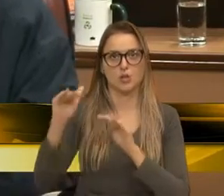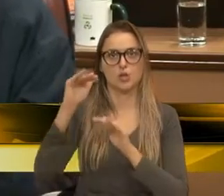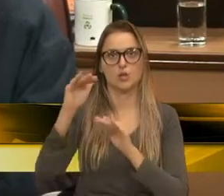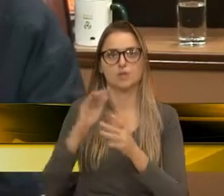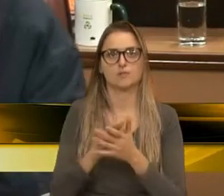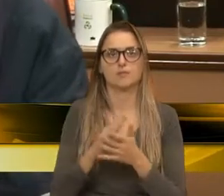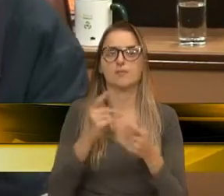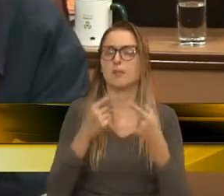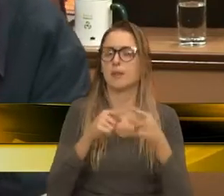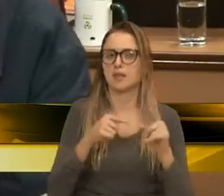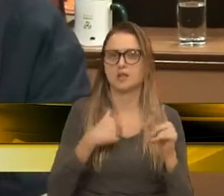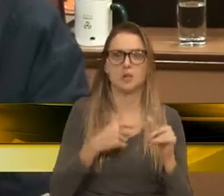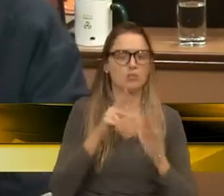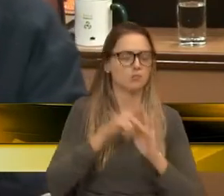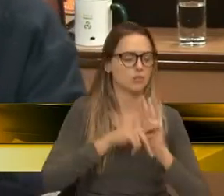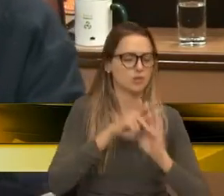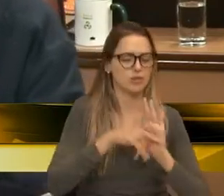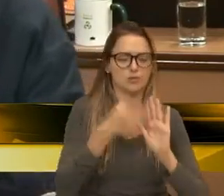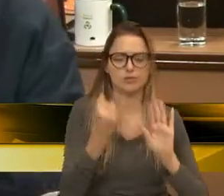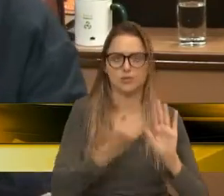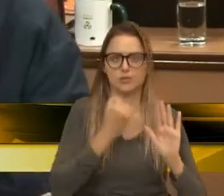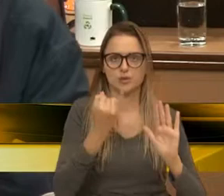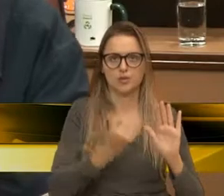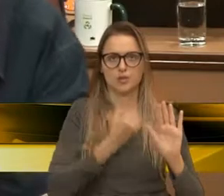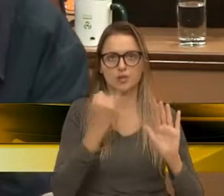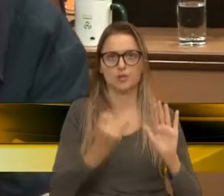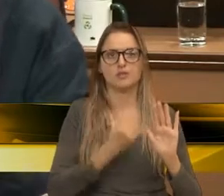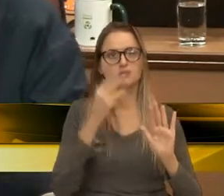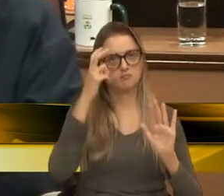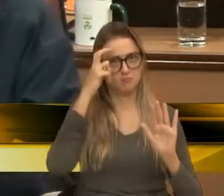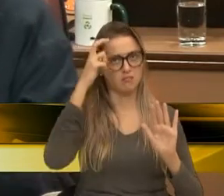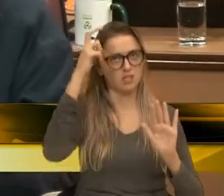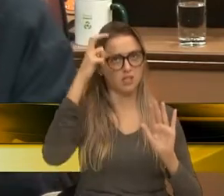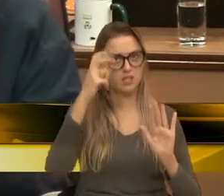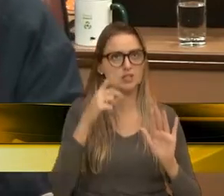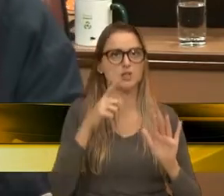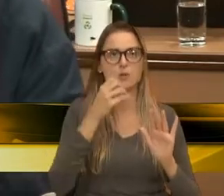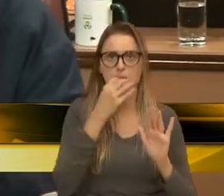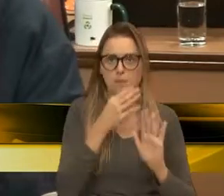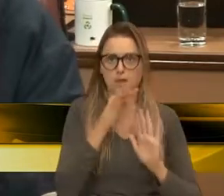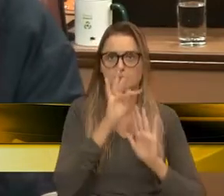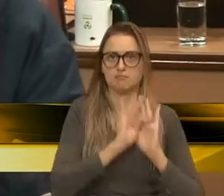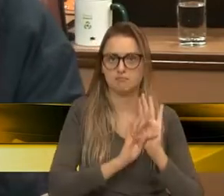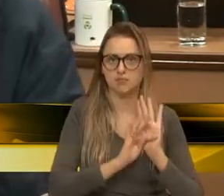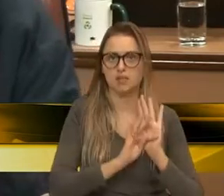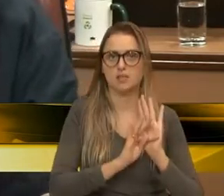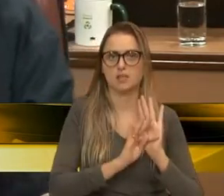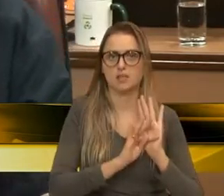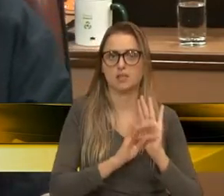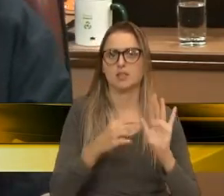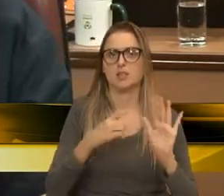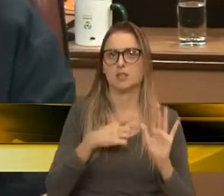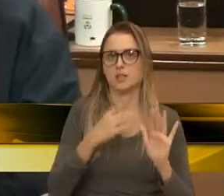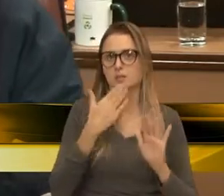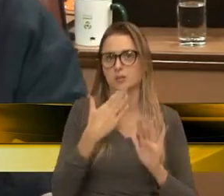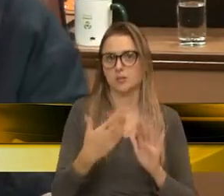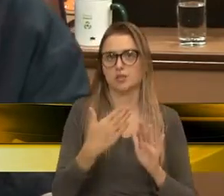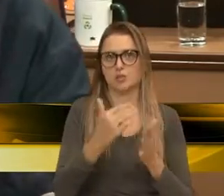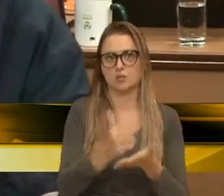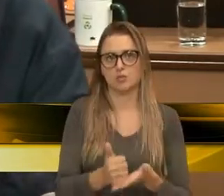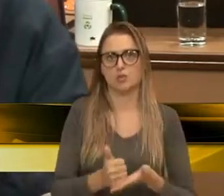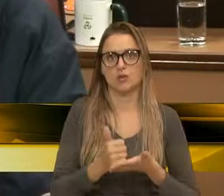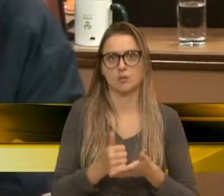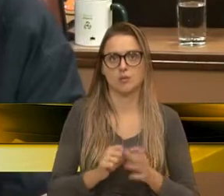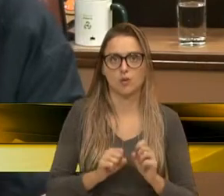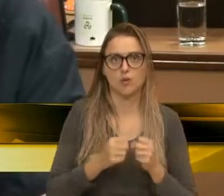De resto, dizer que é um projeto extremamente importante, inteligente, muito bem redacionado, e contamos com a